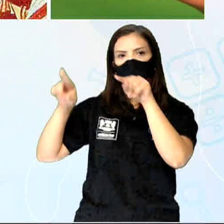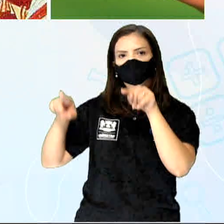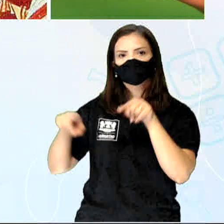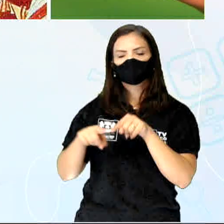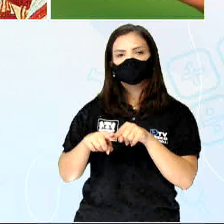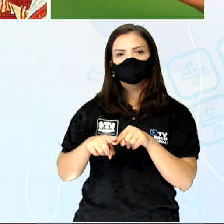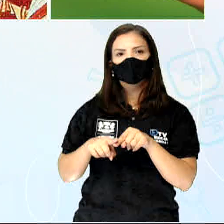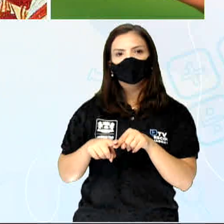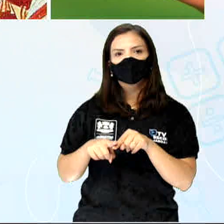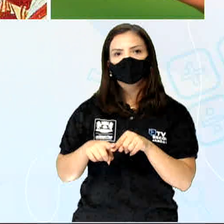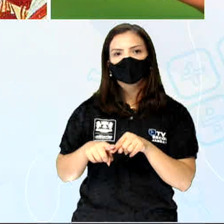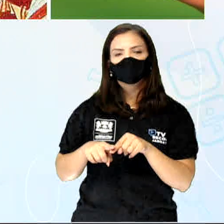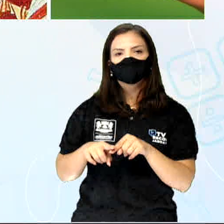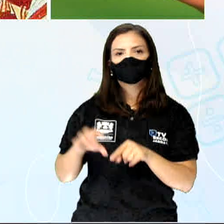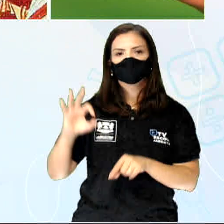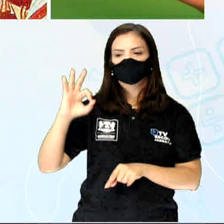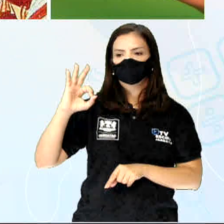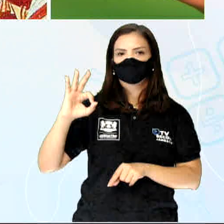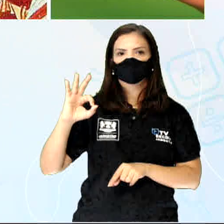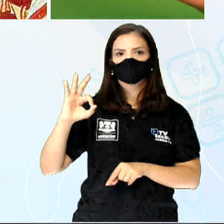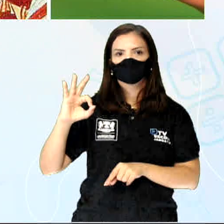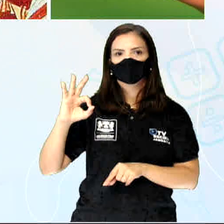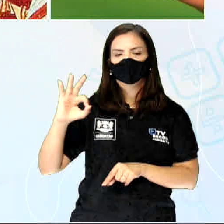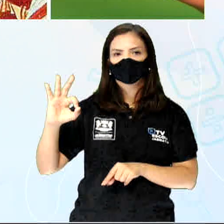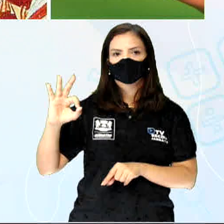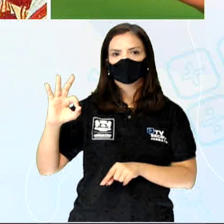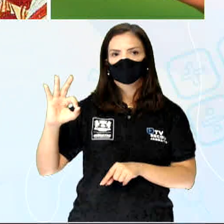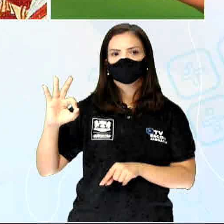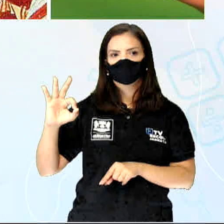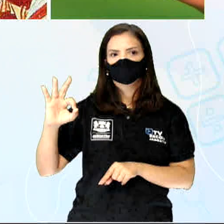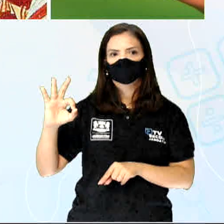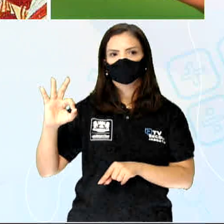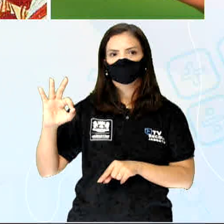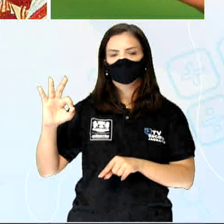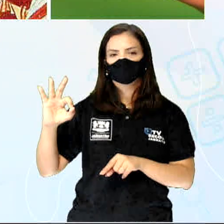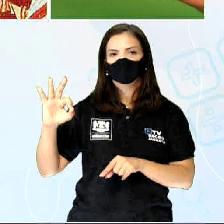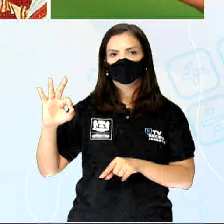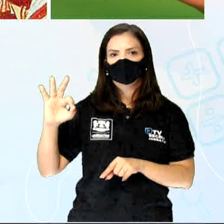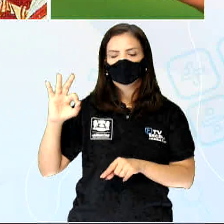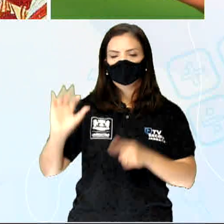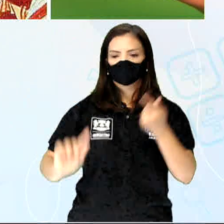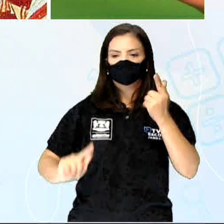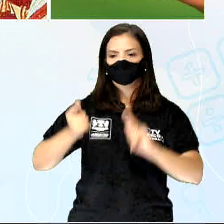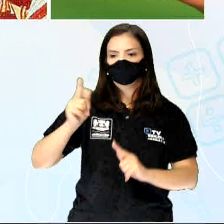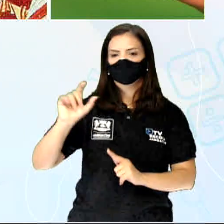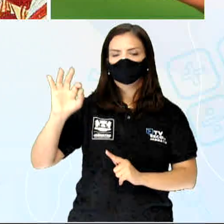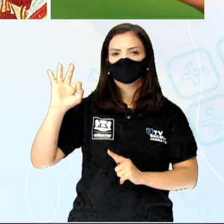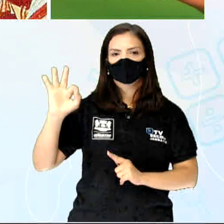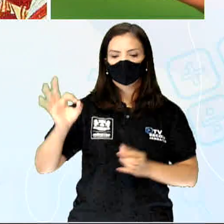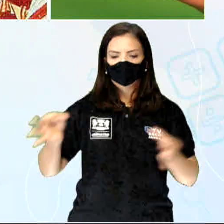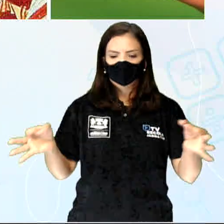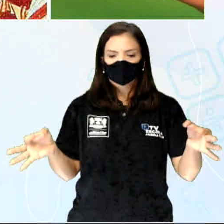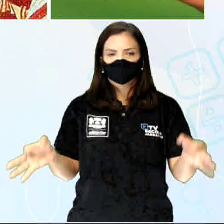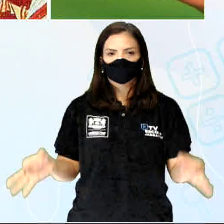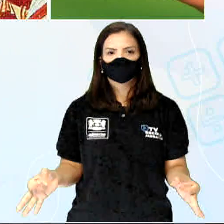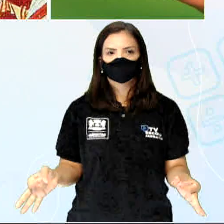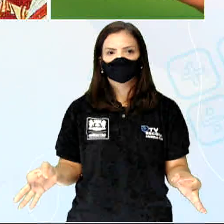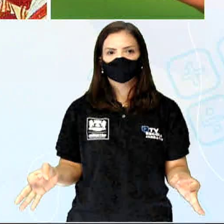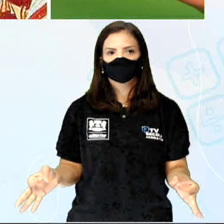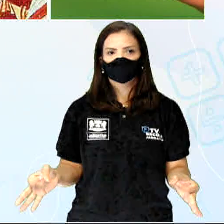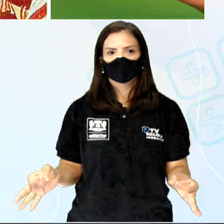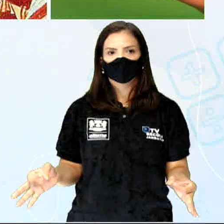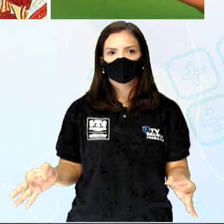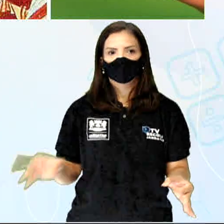sinal, que é o Vitarka Mudra. O nome desse gesto é Vitarka Mudra. E a gente chama